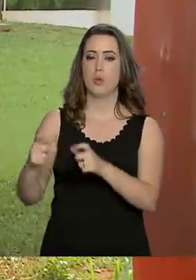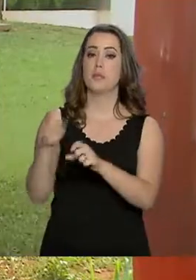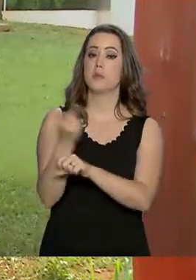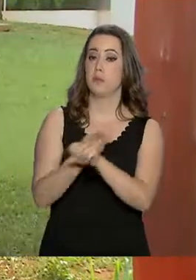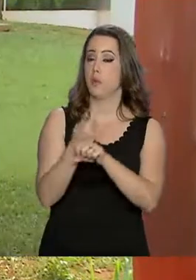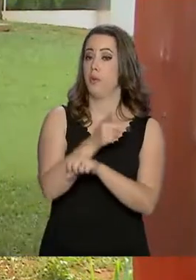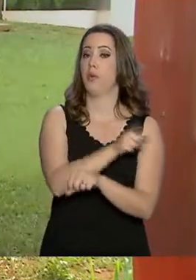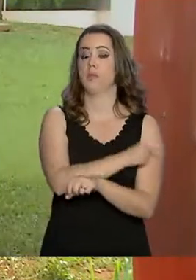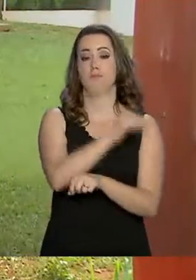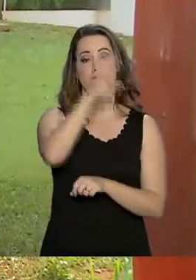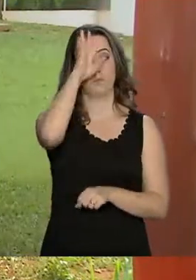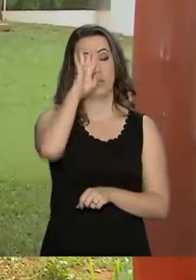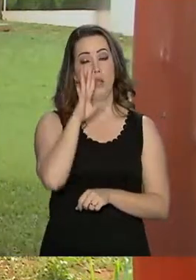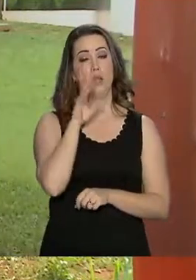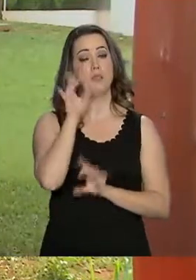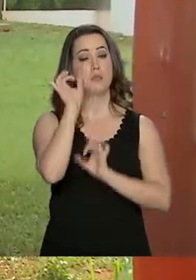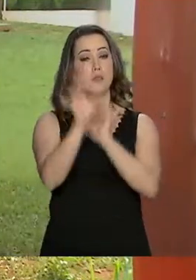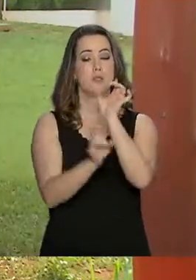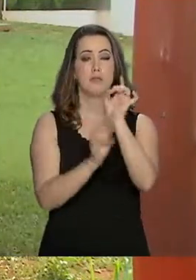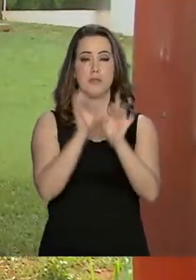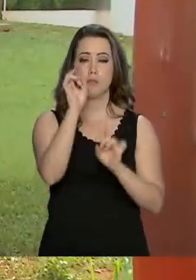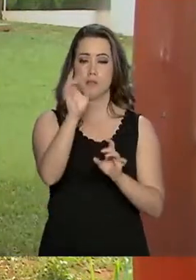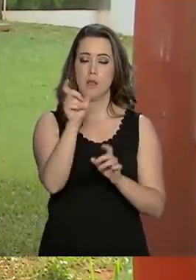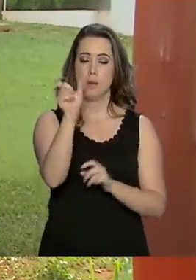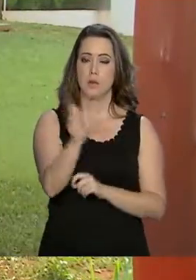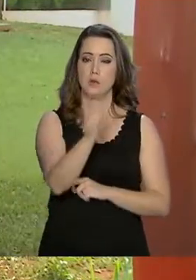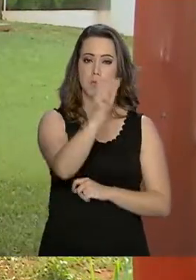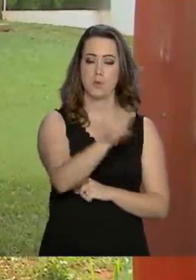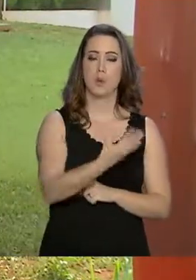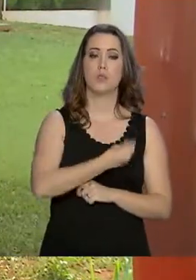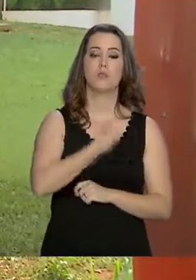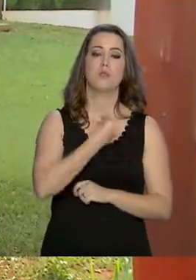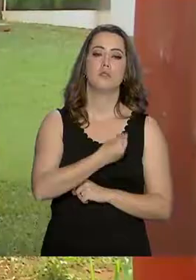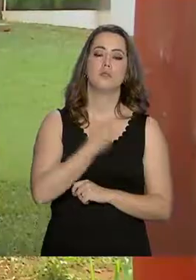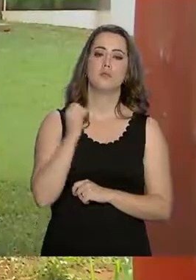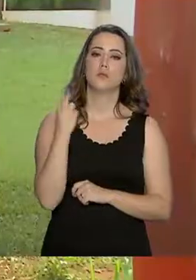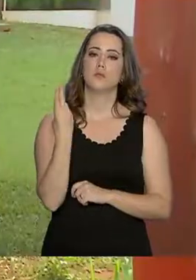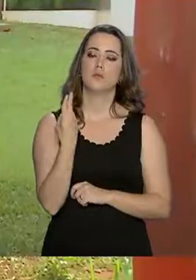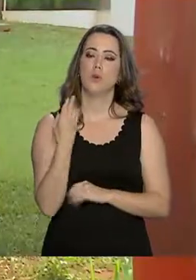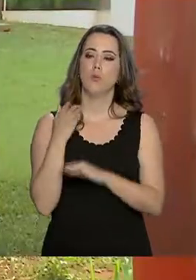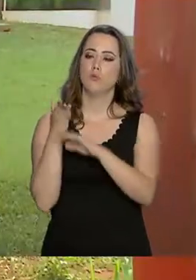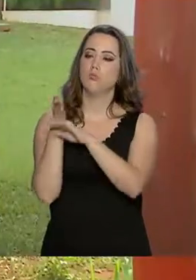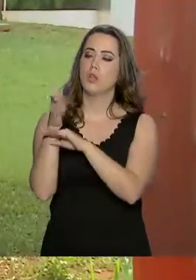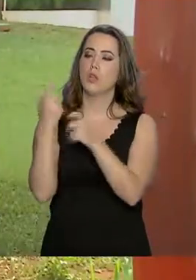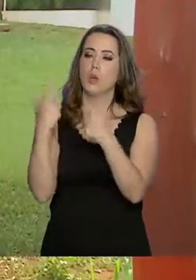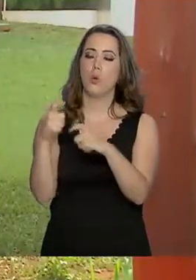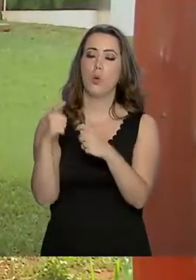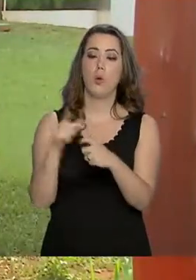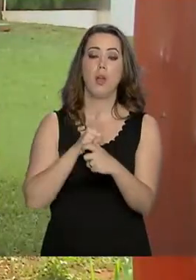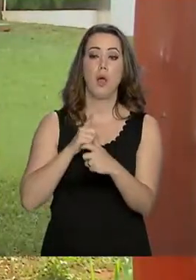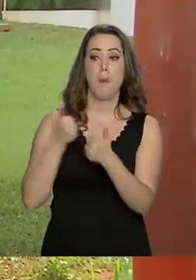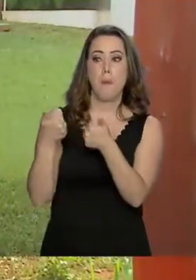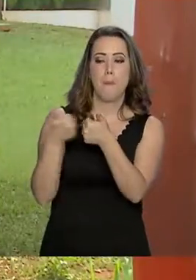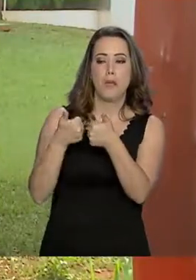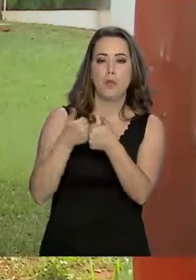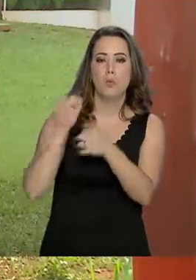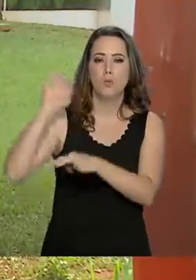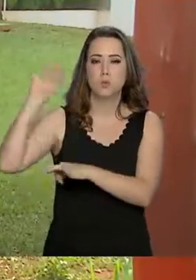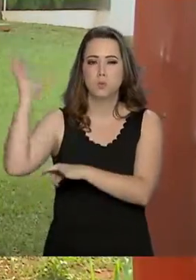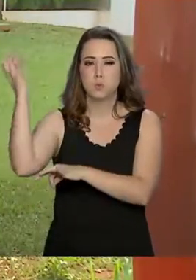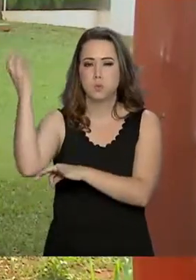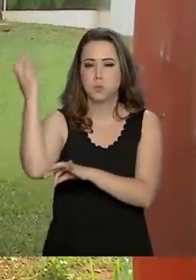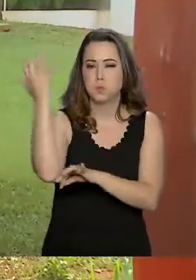amarela, em especial aquelas pessoas que moram ou vão entrar em lugares próximo a